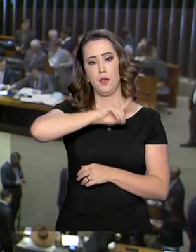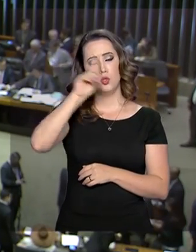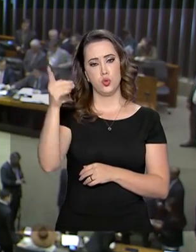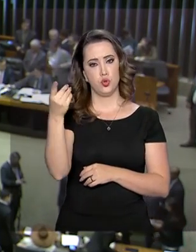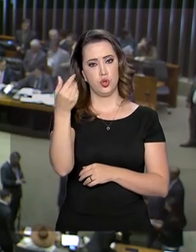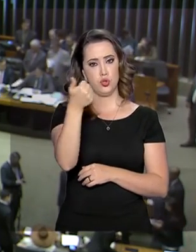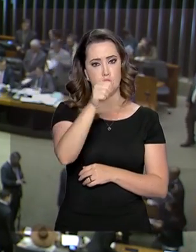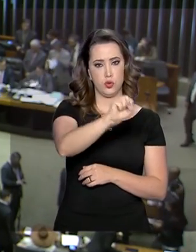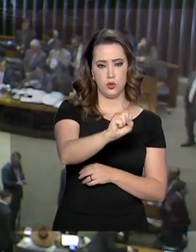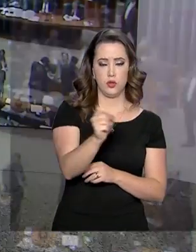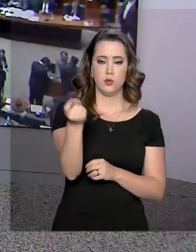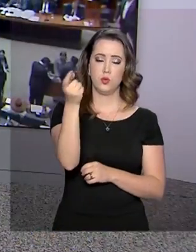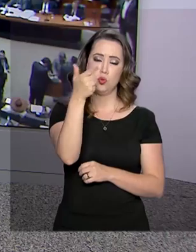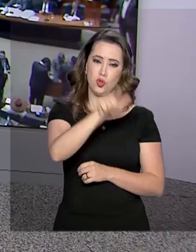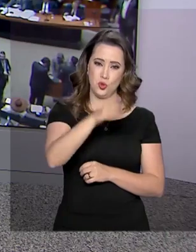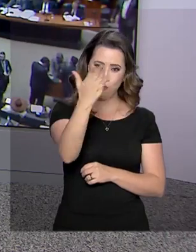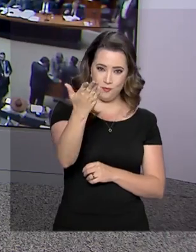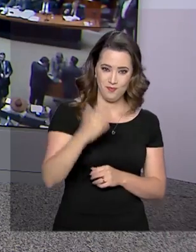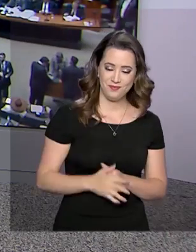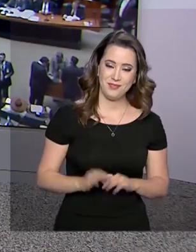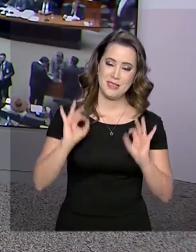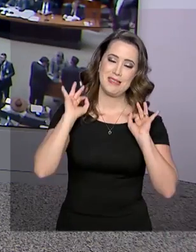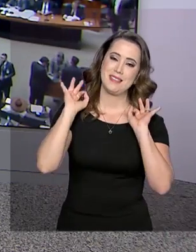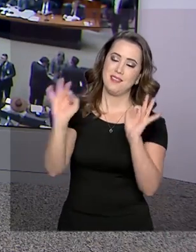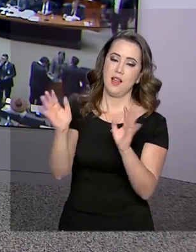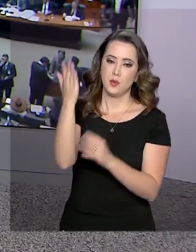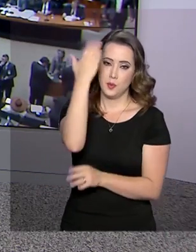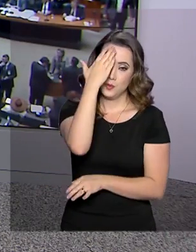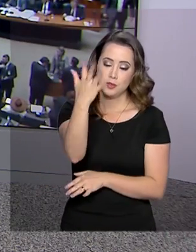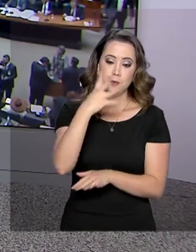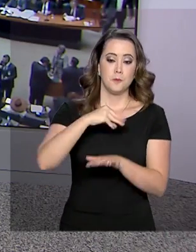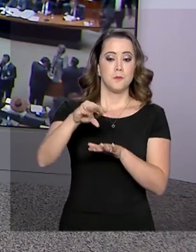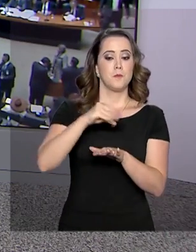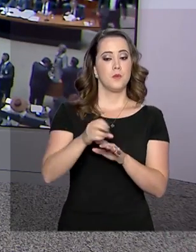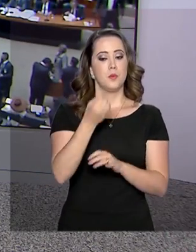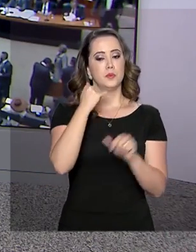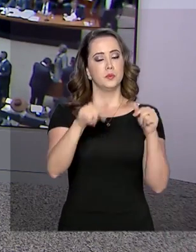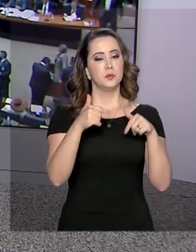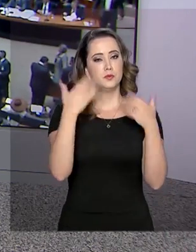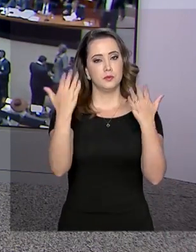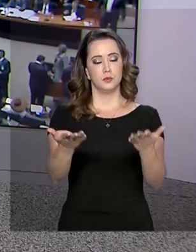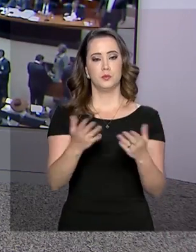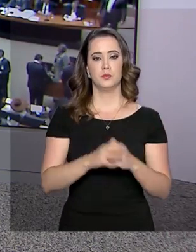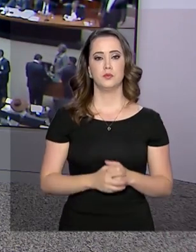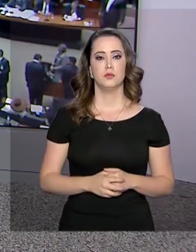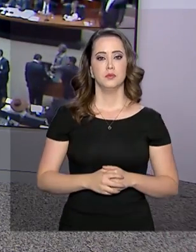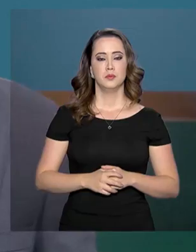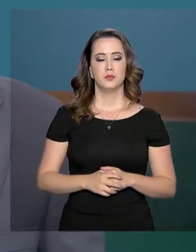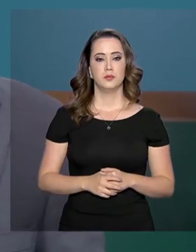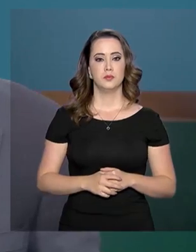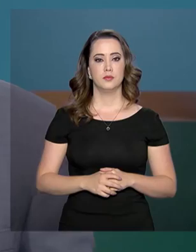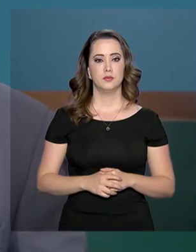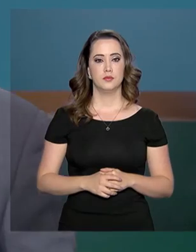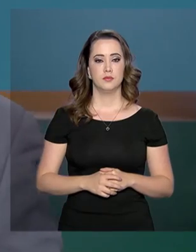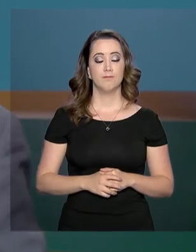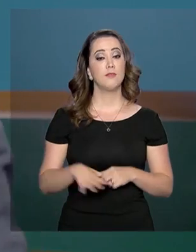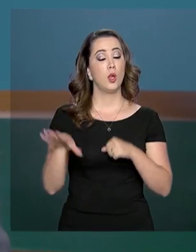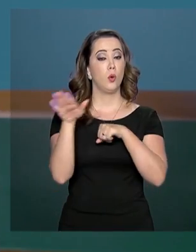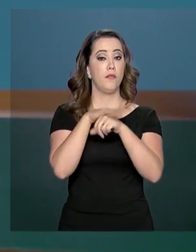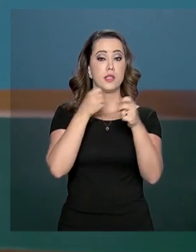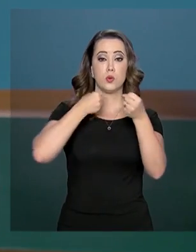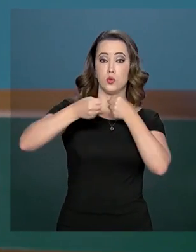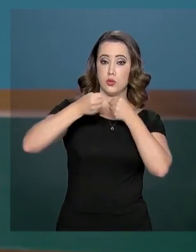dia 18. Eu voto com você, Roberto. Está ótimo, Pablo. Muito obrigado pelas informações. Bom trabalho aí para você. E em